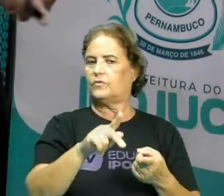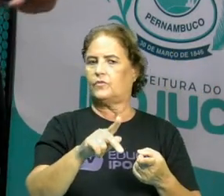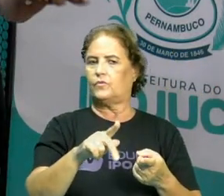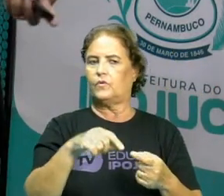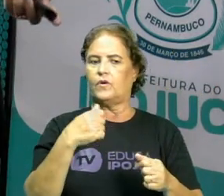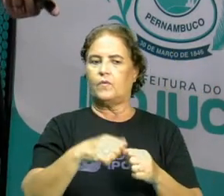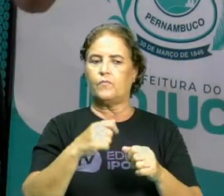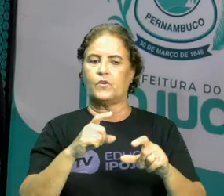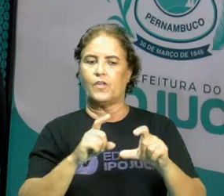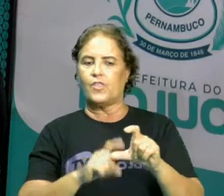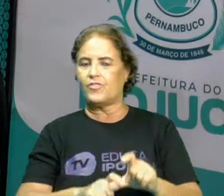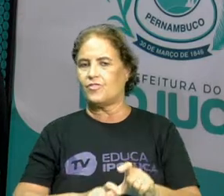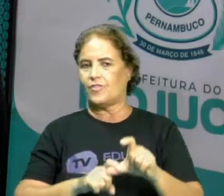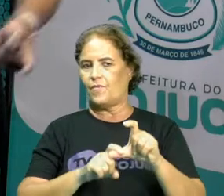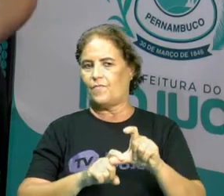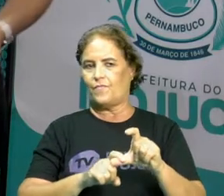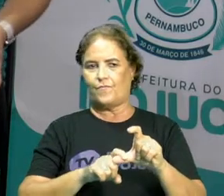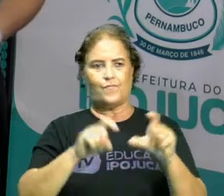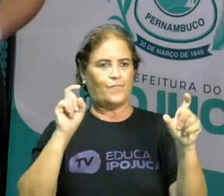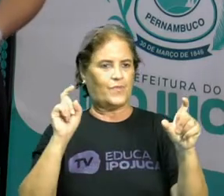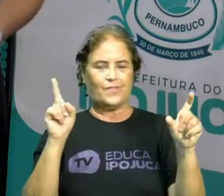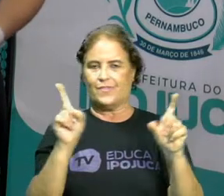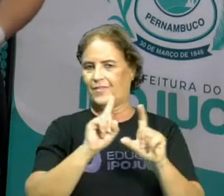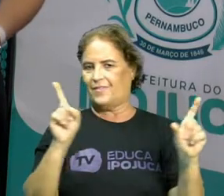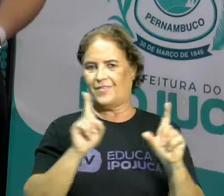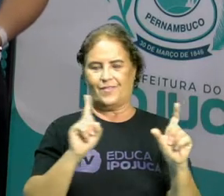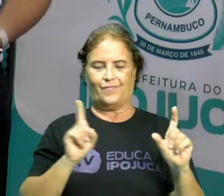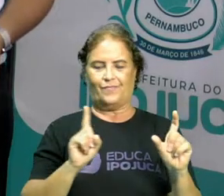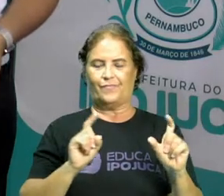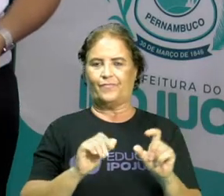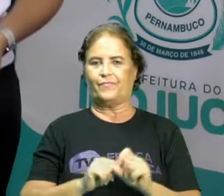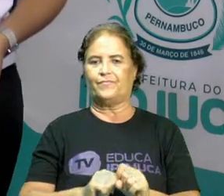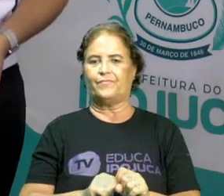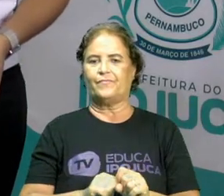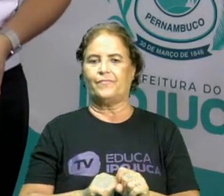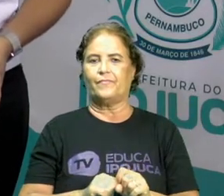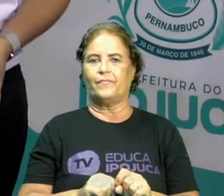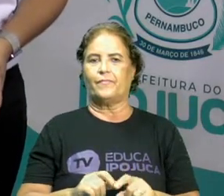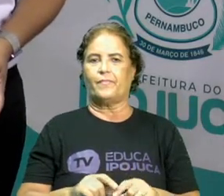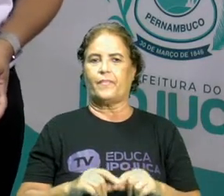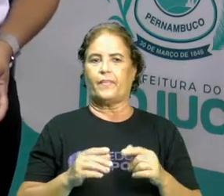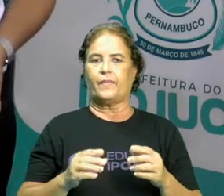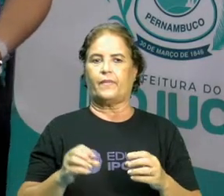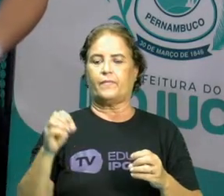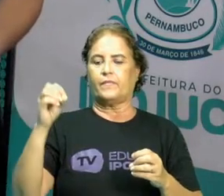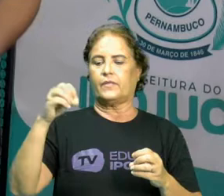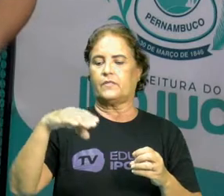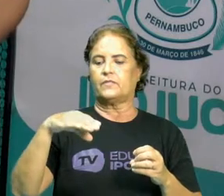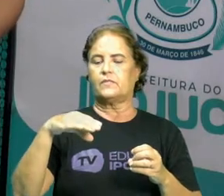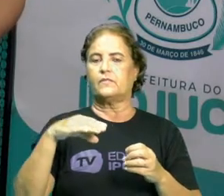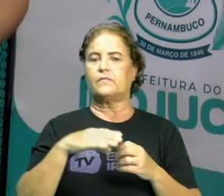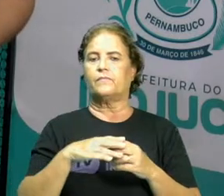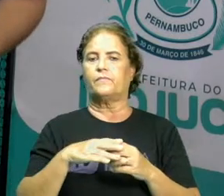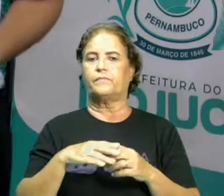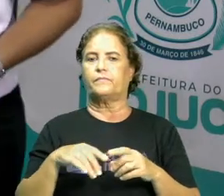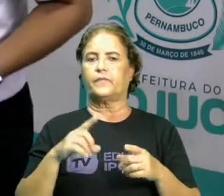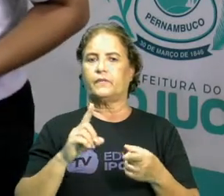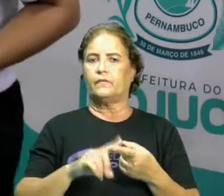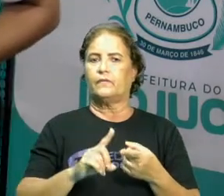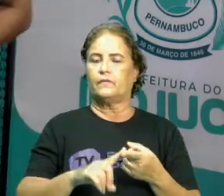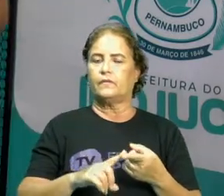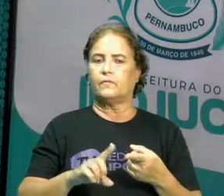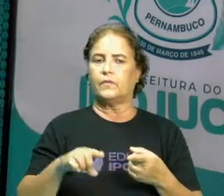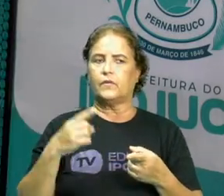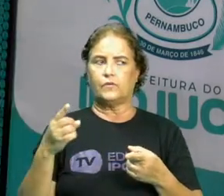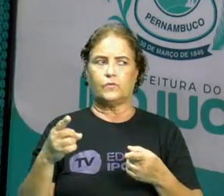dependem uma das outras para se acender. Certo? Aí a gente vai naquele ponto bem importante que eu falei para vocês.